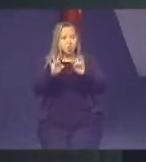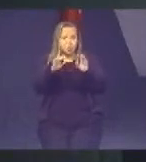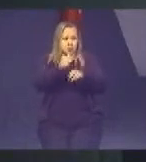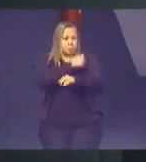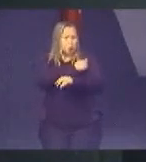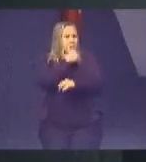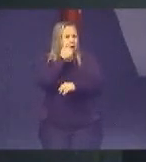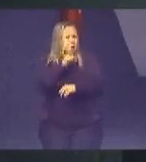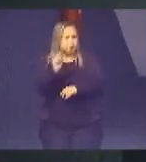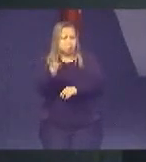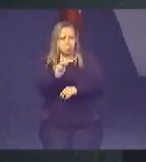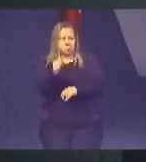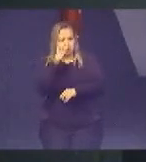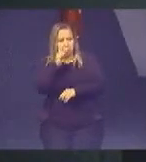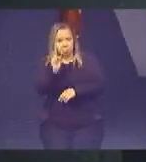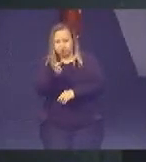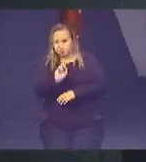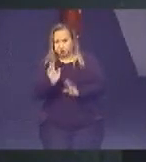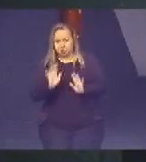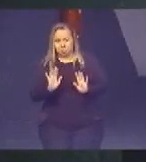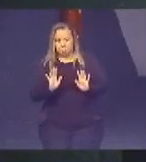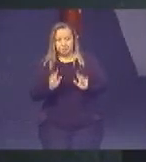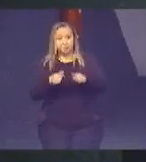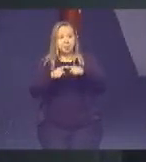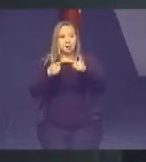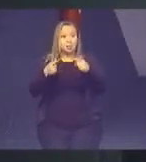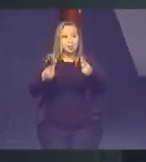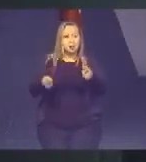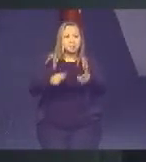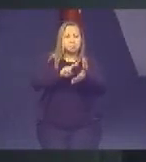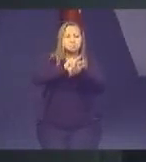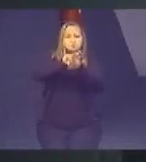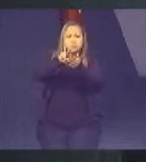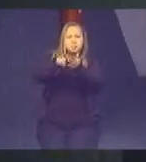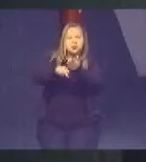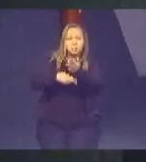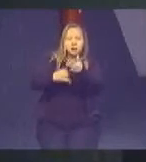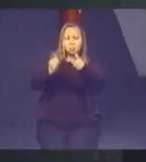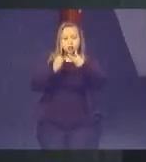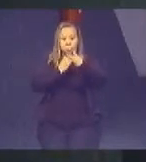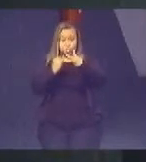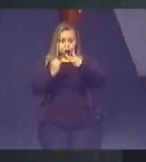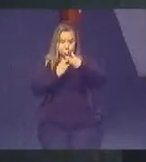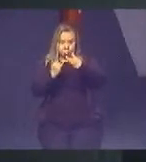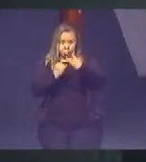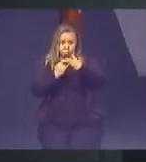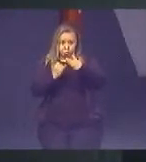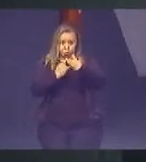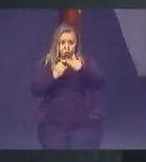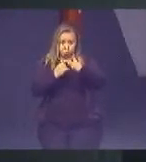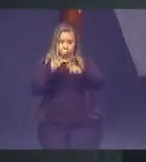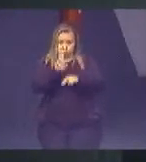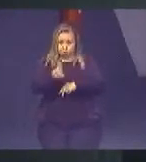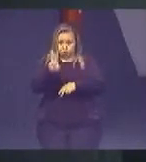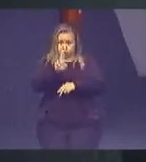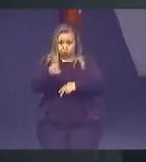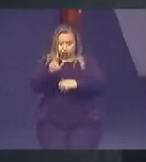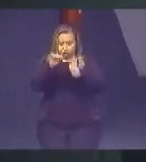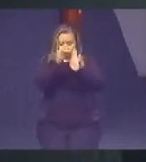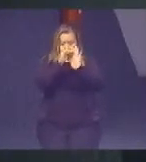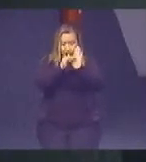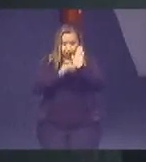pelas professoras, mas por diversas instituições que lá utilizam do programa